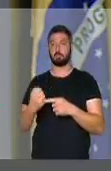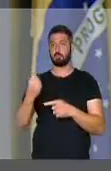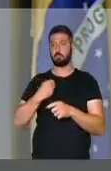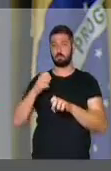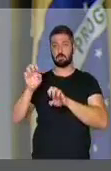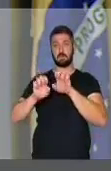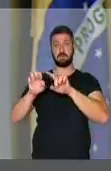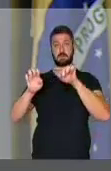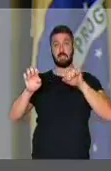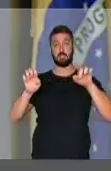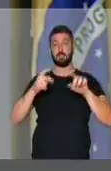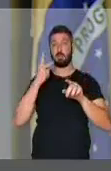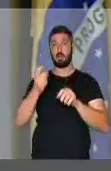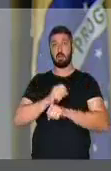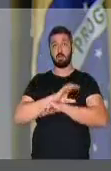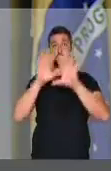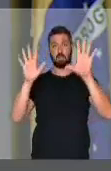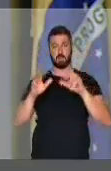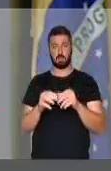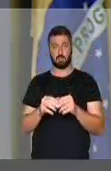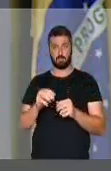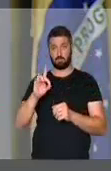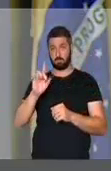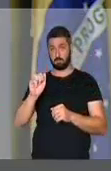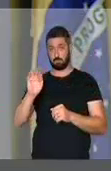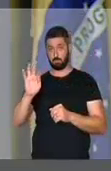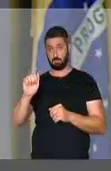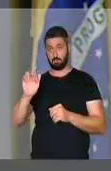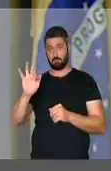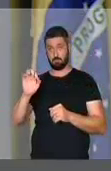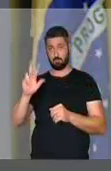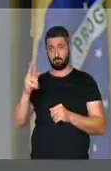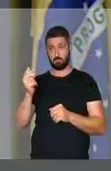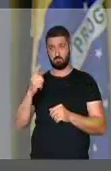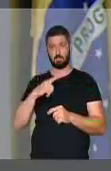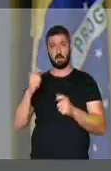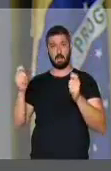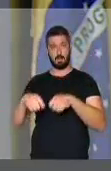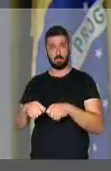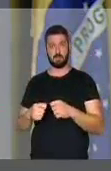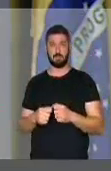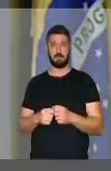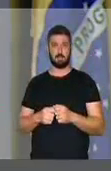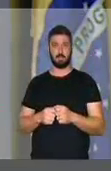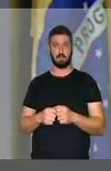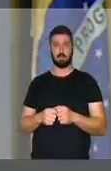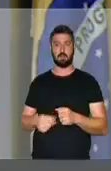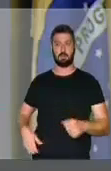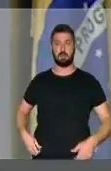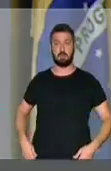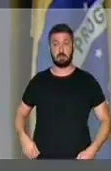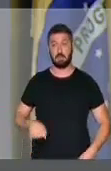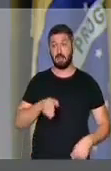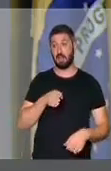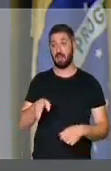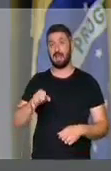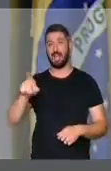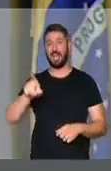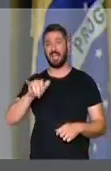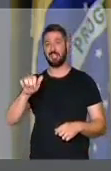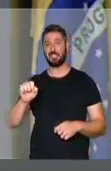os números claros aqui. O Datafolha e Ibope, eles tinham a capacidade de, em Caxias do Sul,